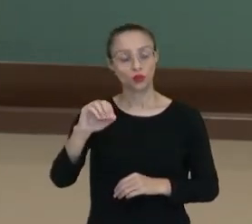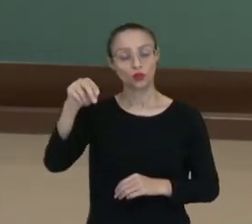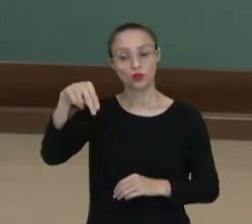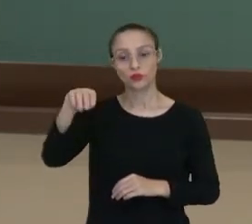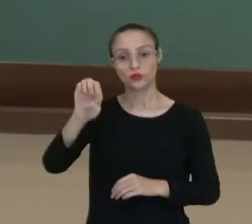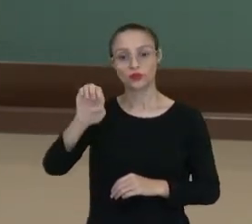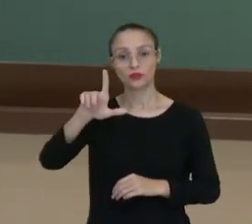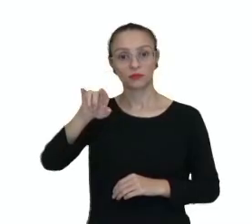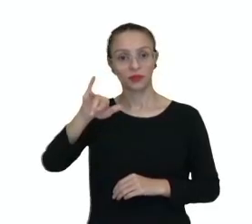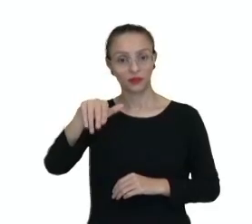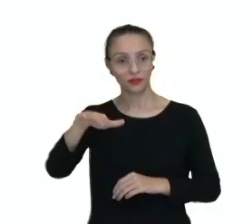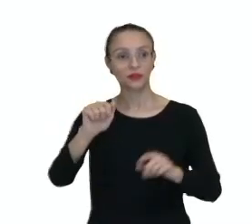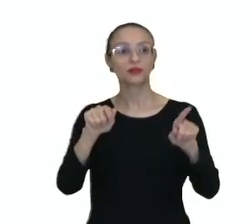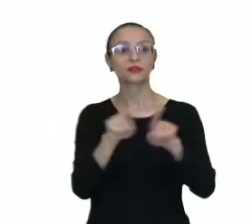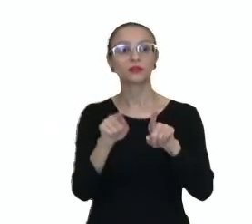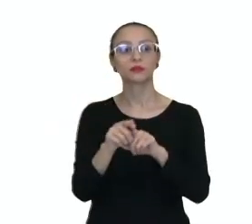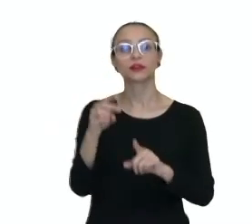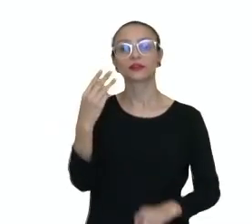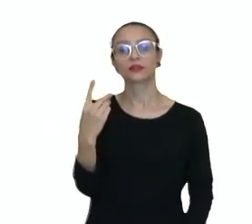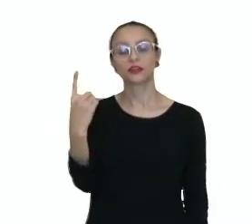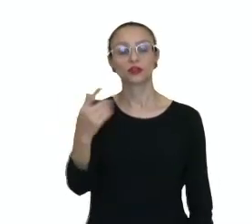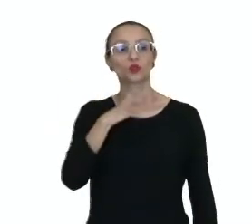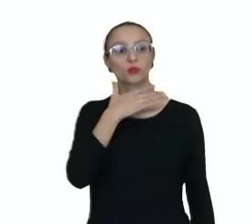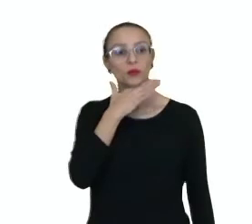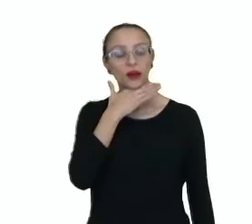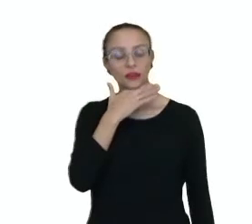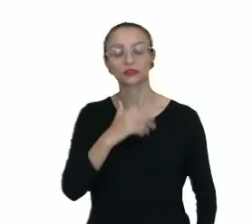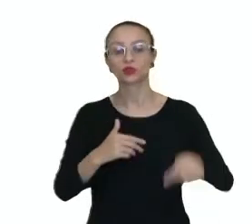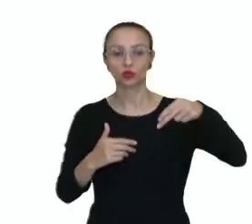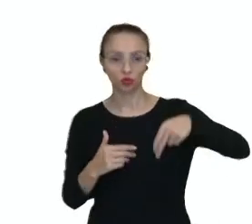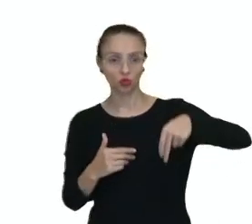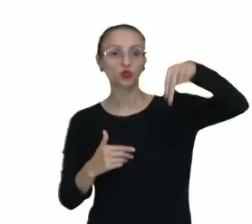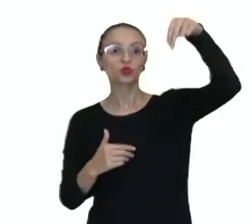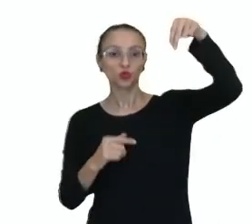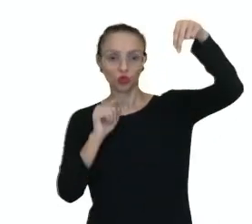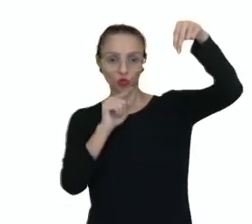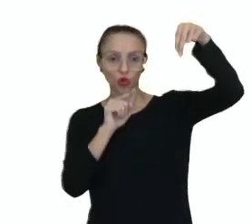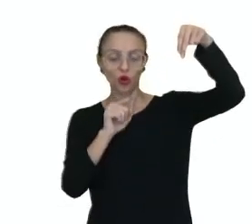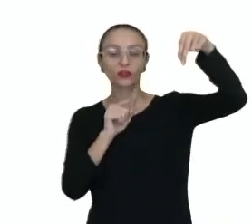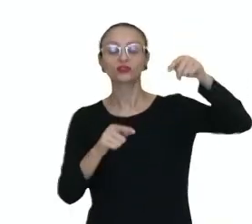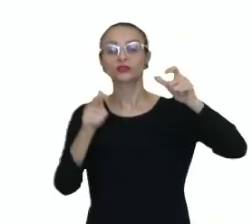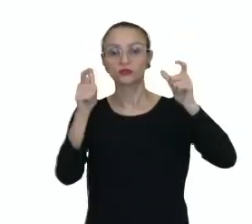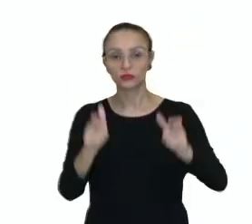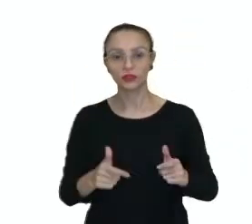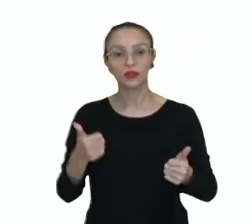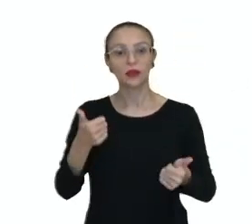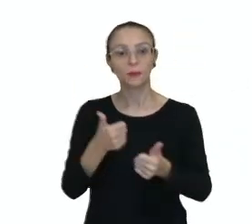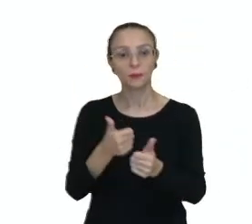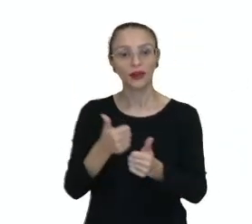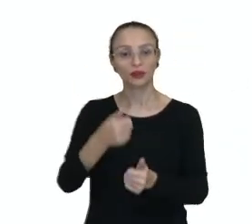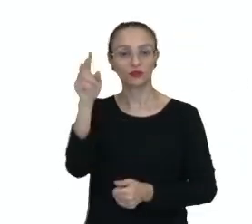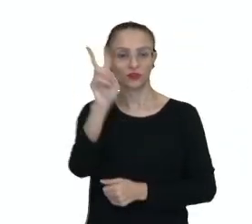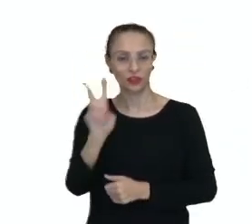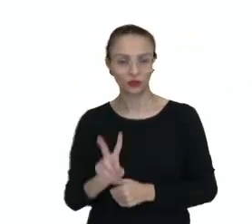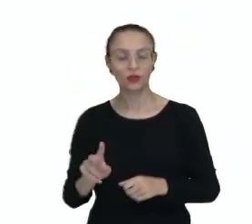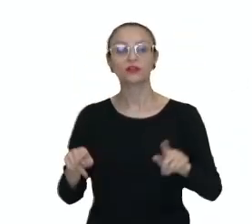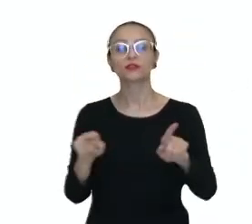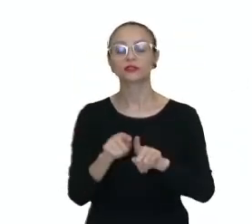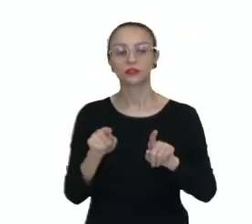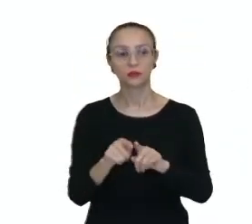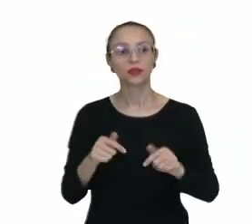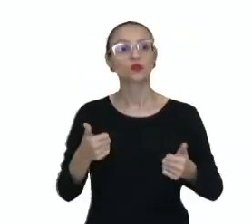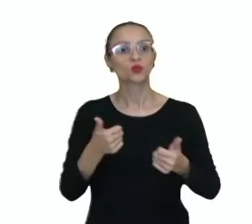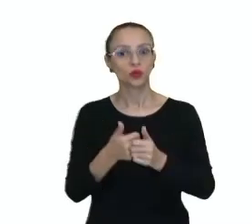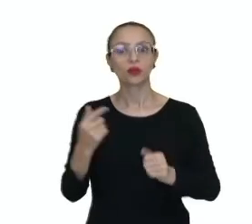de Março, que ficam mais na porção norte da região, ali em Roraima, na divisa com a Venezuela, e são os pontos